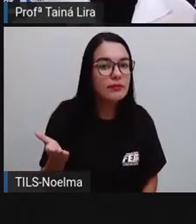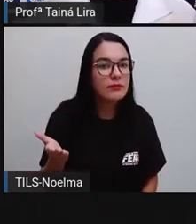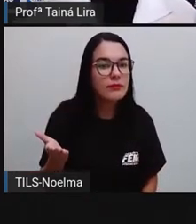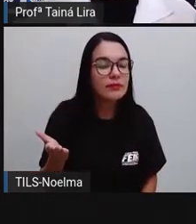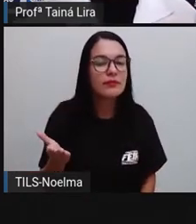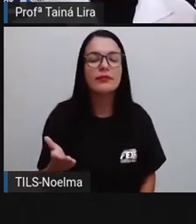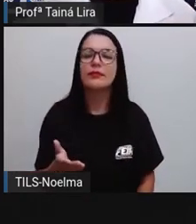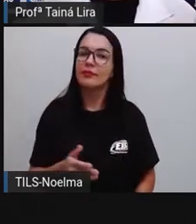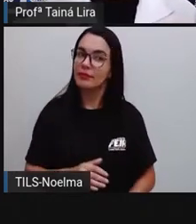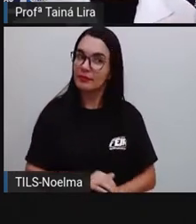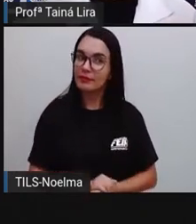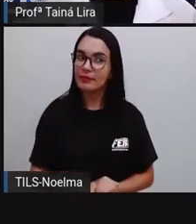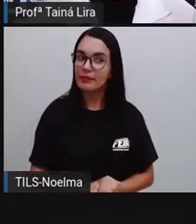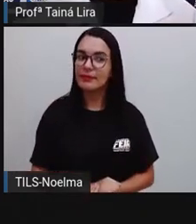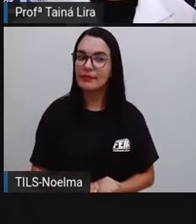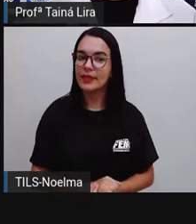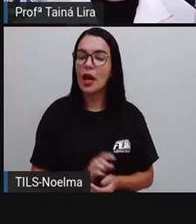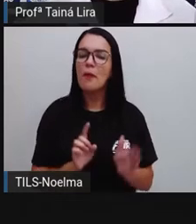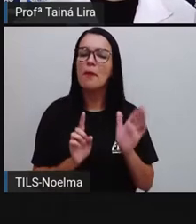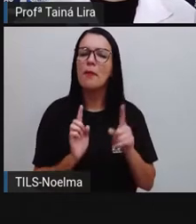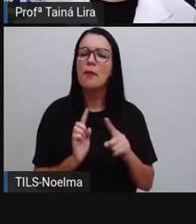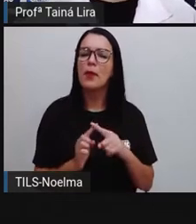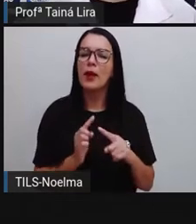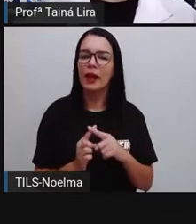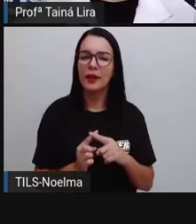são importantes aí nos textos e por quê?